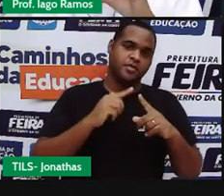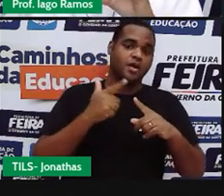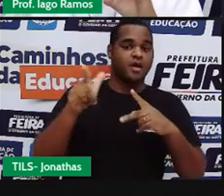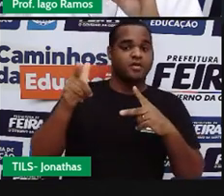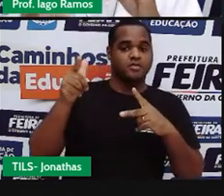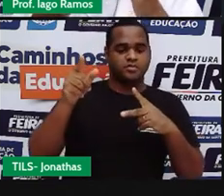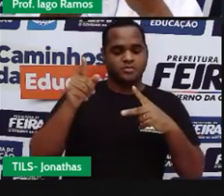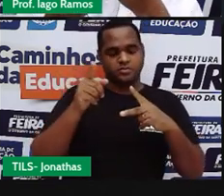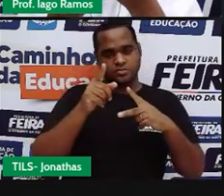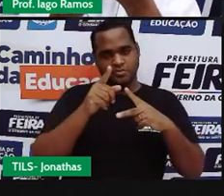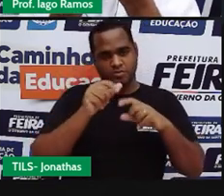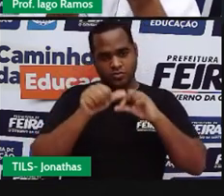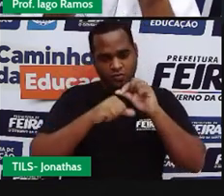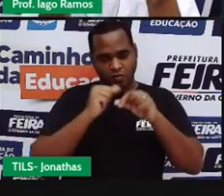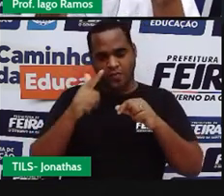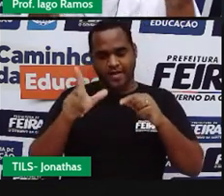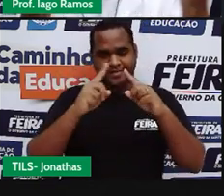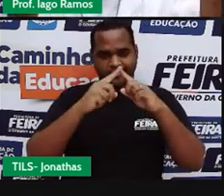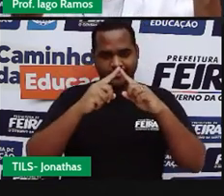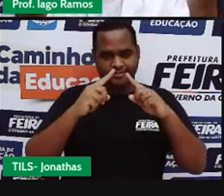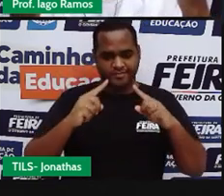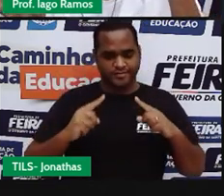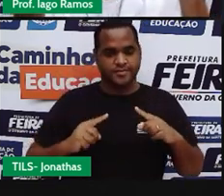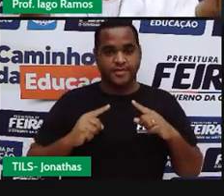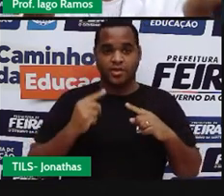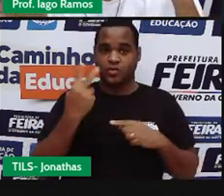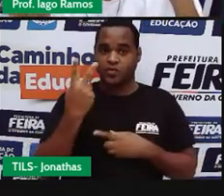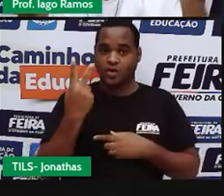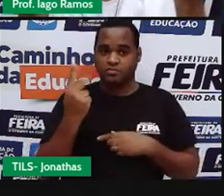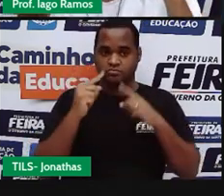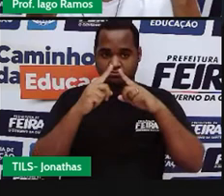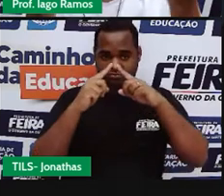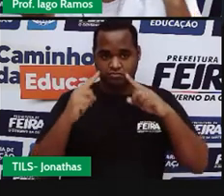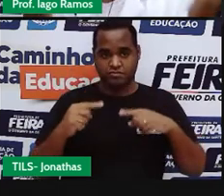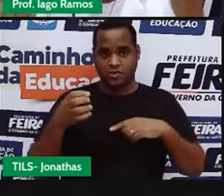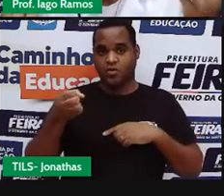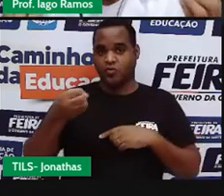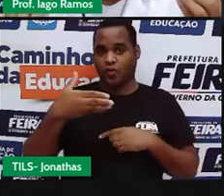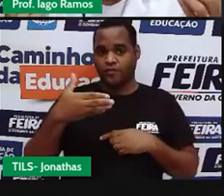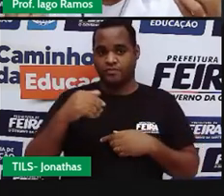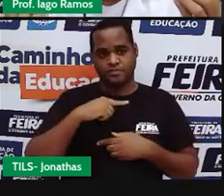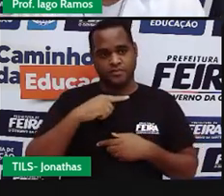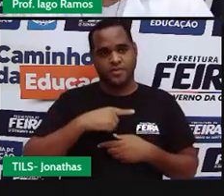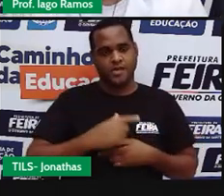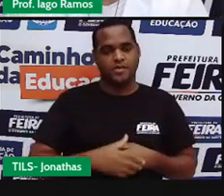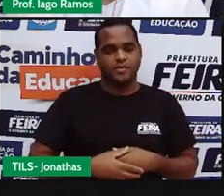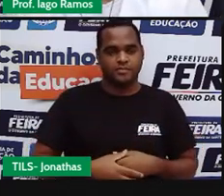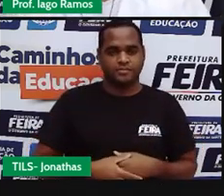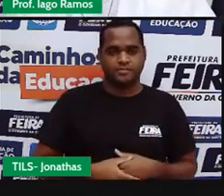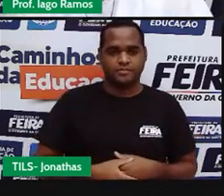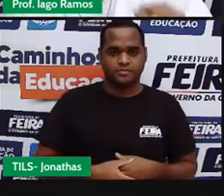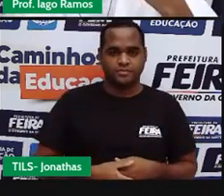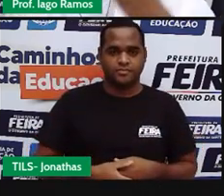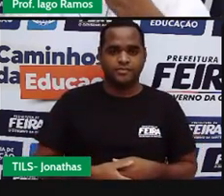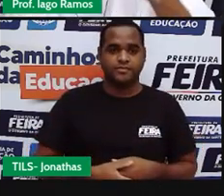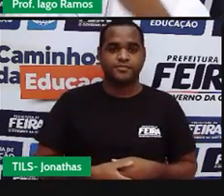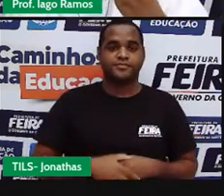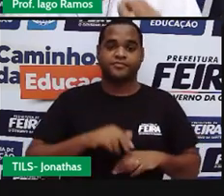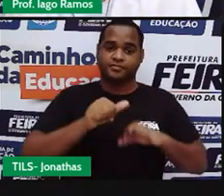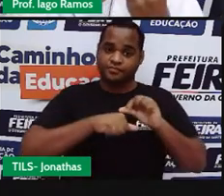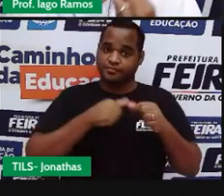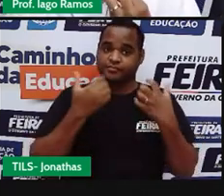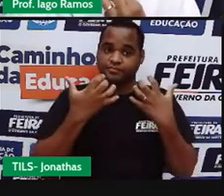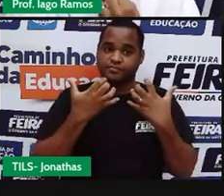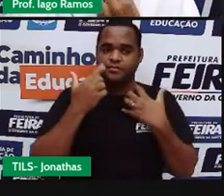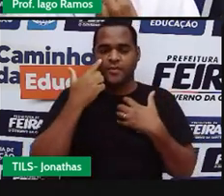Dividiu esse ângulo em dois pedaços. Cada pedaço é um novo ângulo. Certo? E eu quero